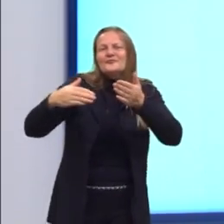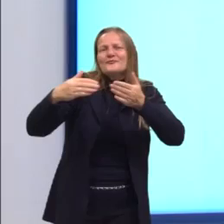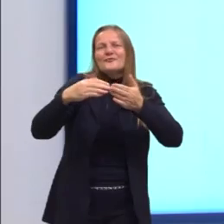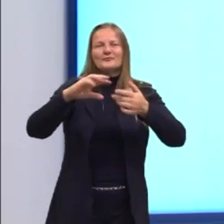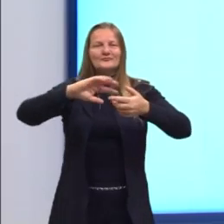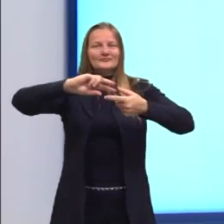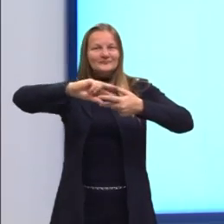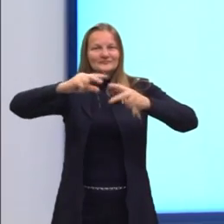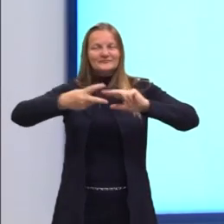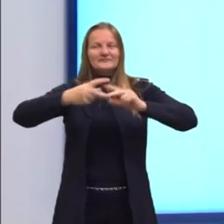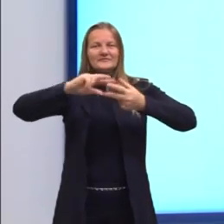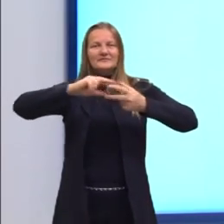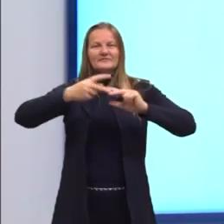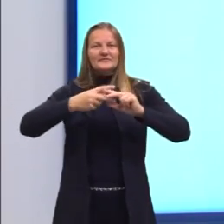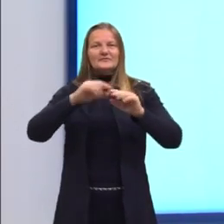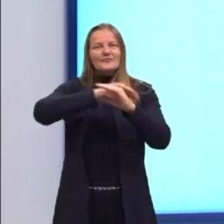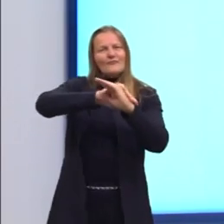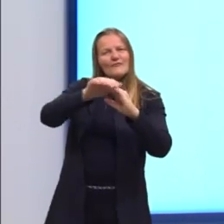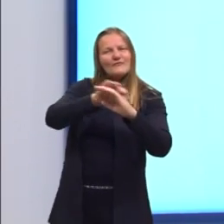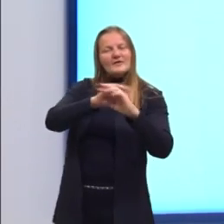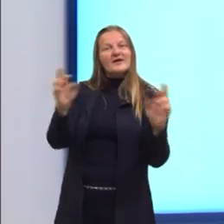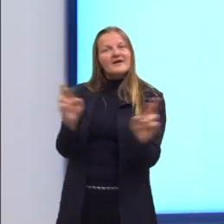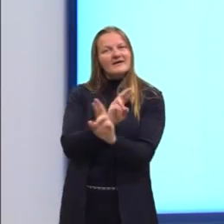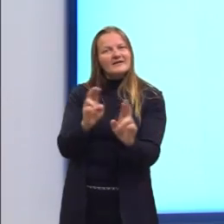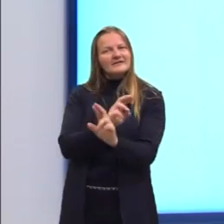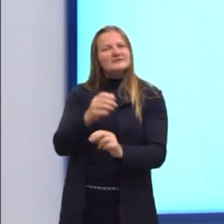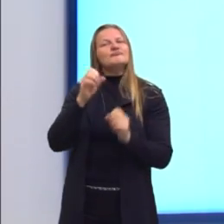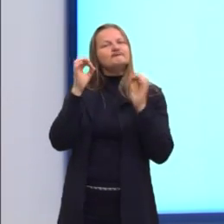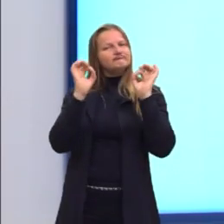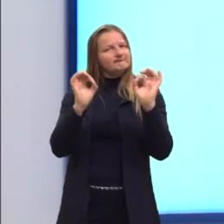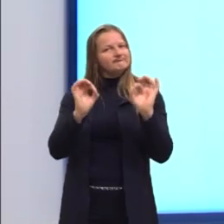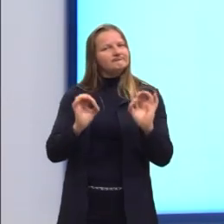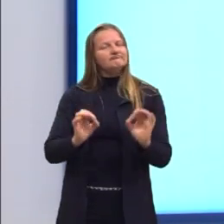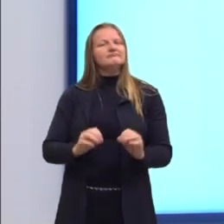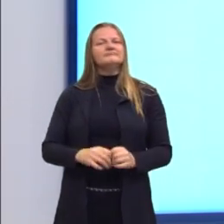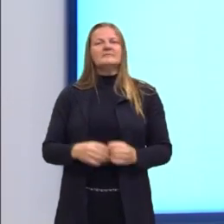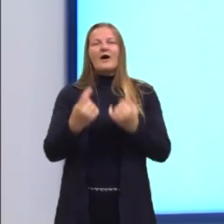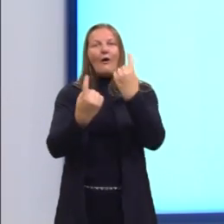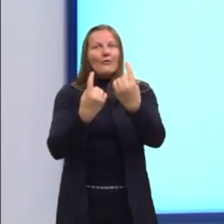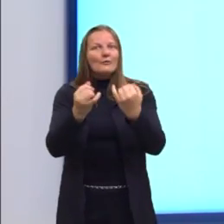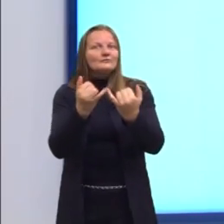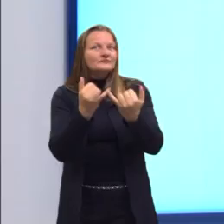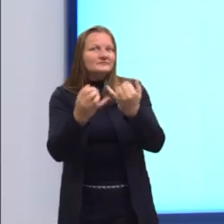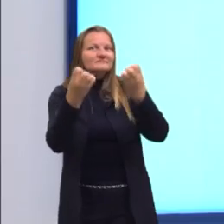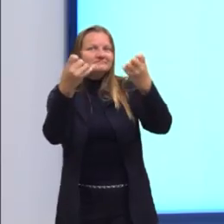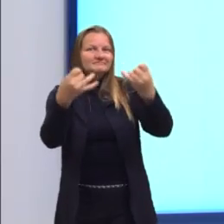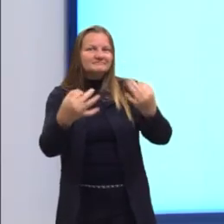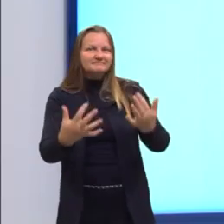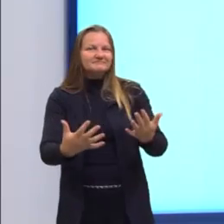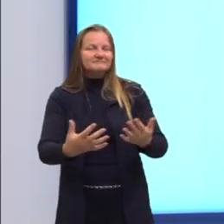convexos, a relação vai ser verificada. Aqui são alguns exemplos.